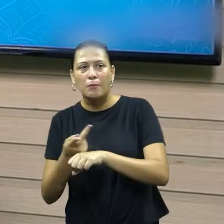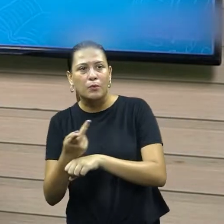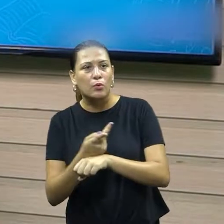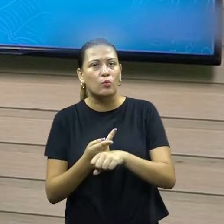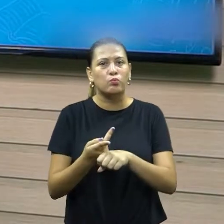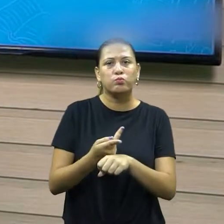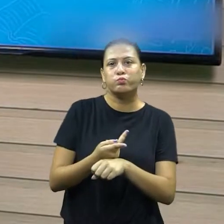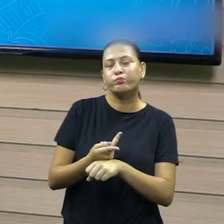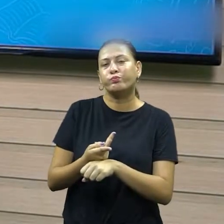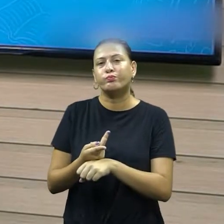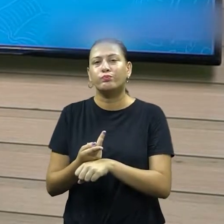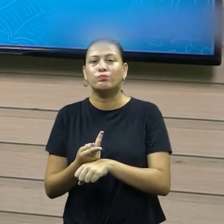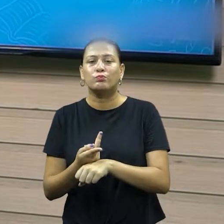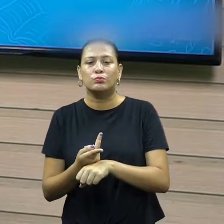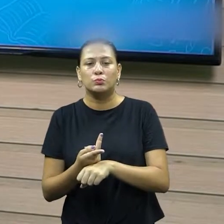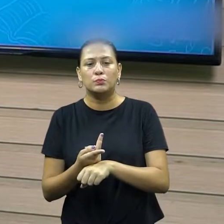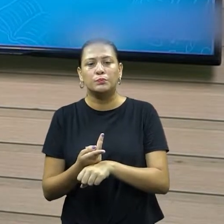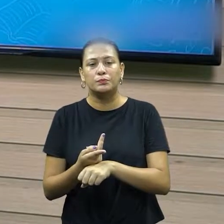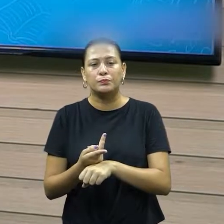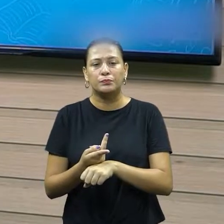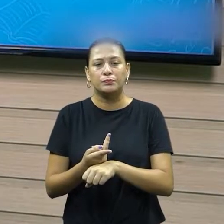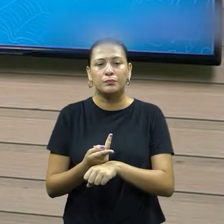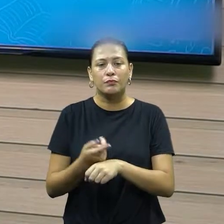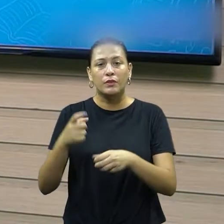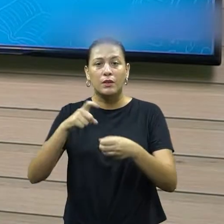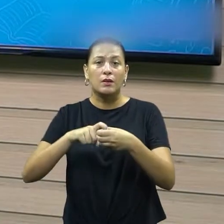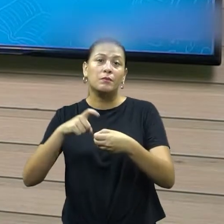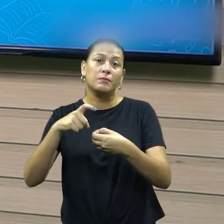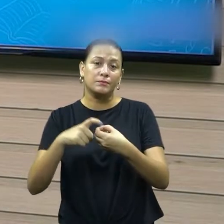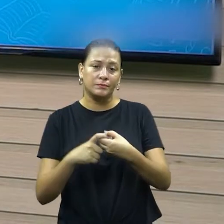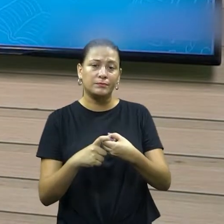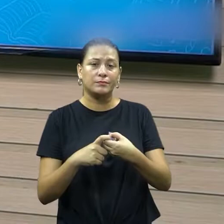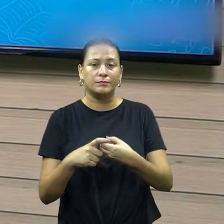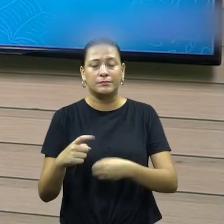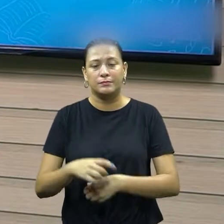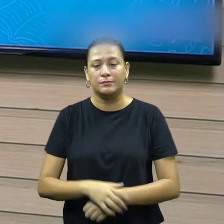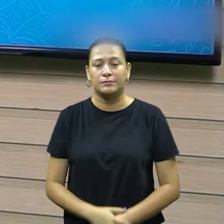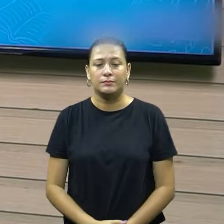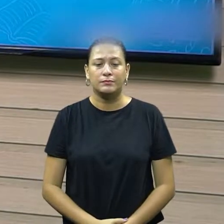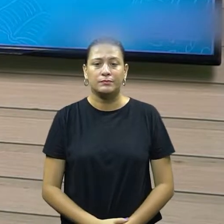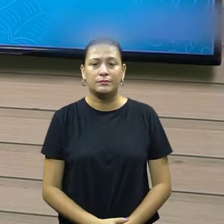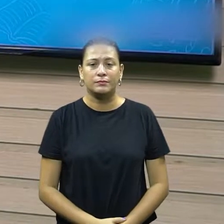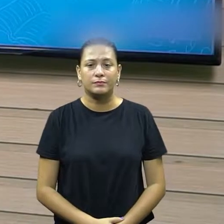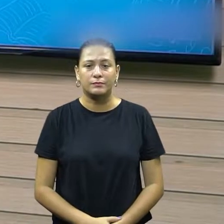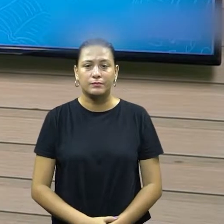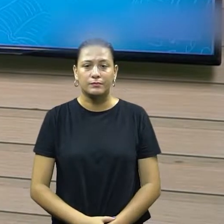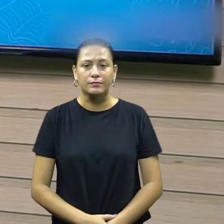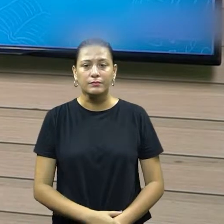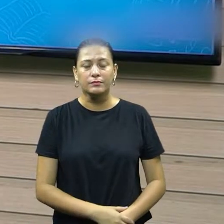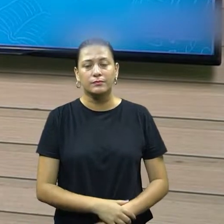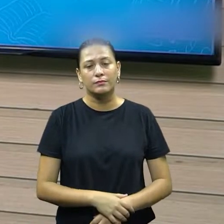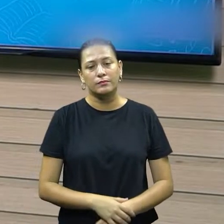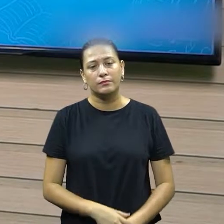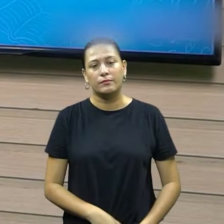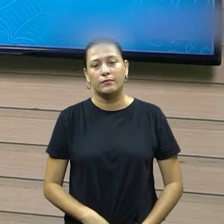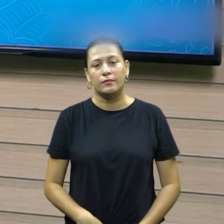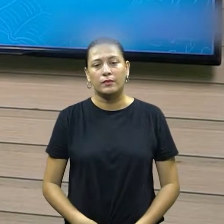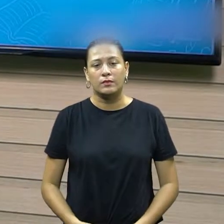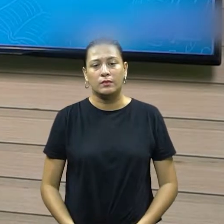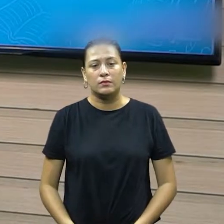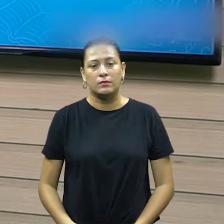negociação. E que, aí, o autor traz, que é a nossa segunda motivação, né? E ele deixa bem claro que,